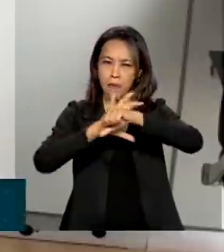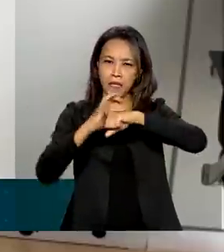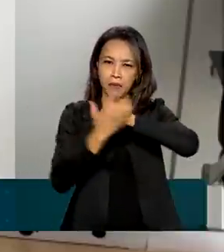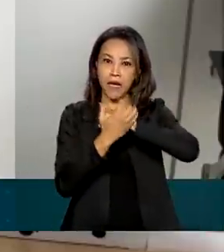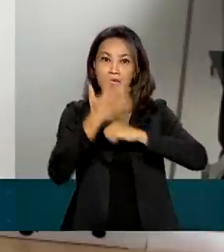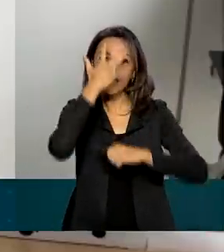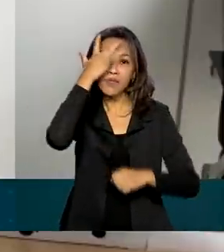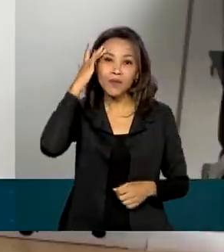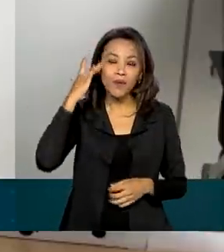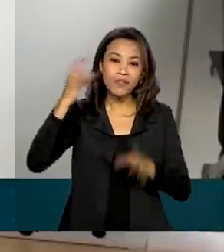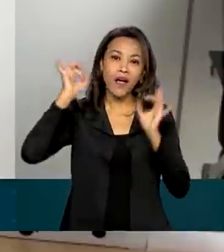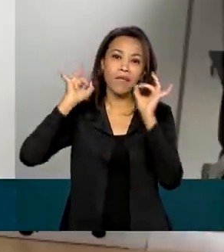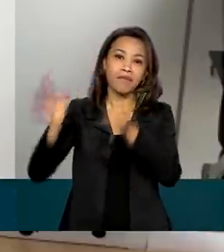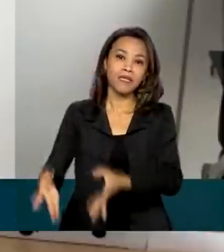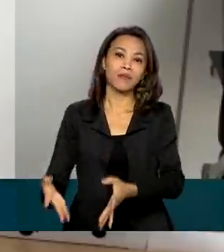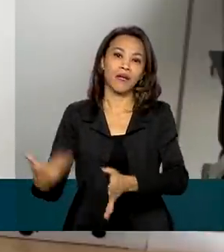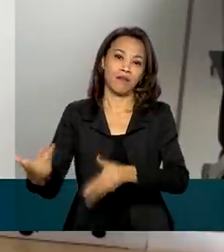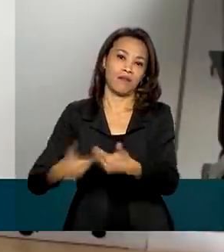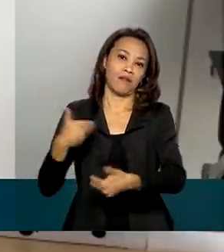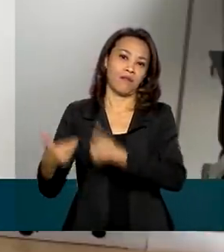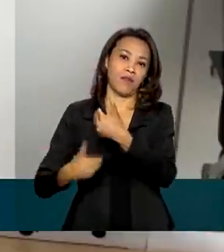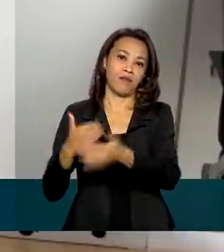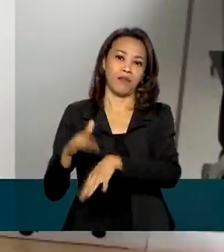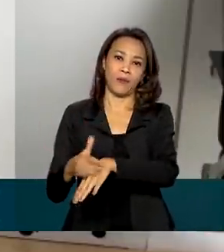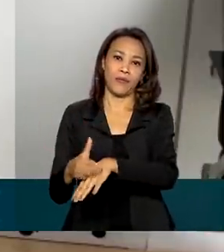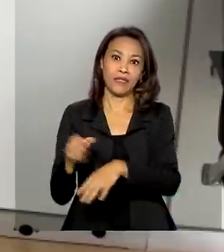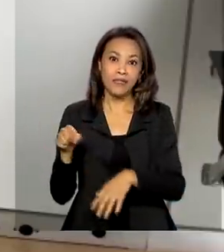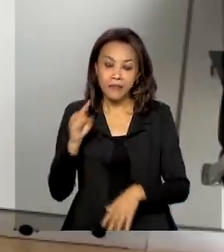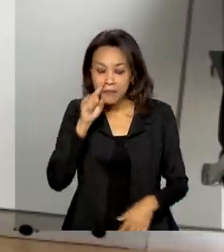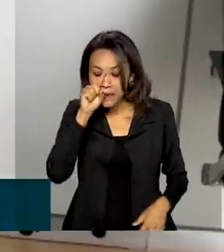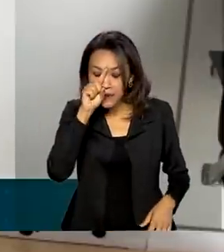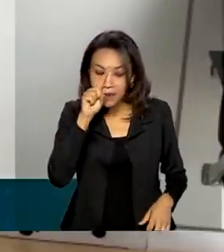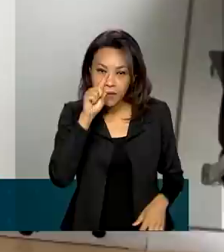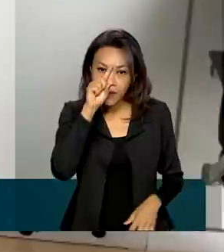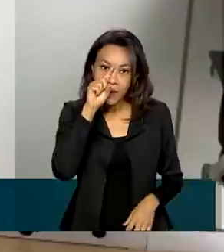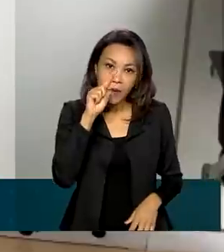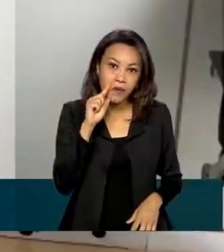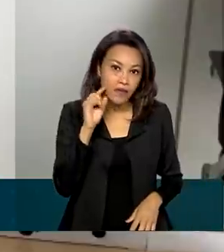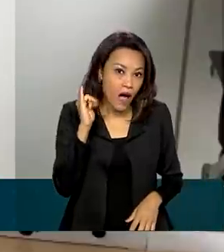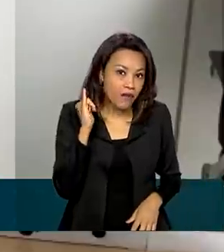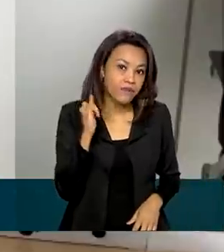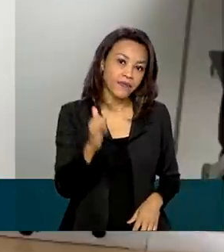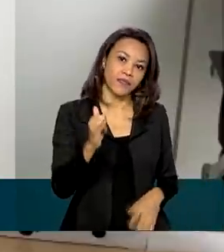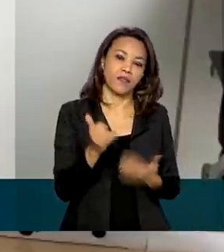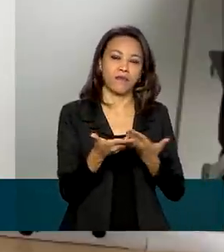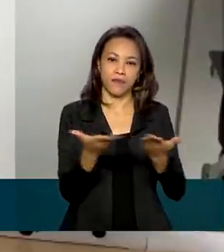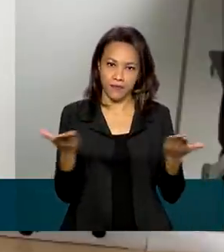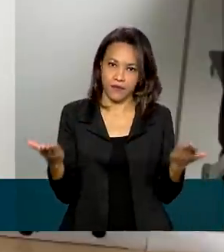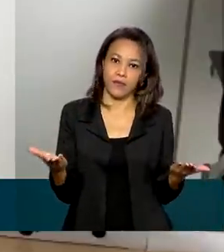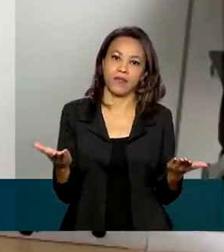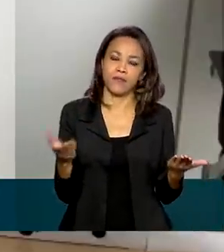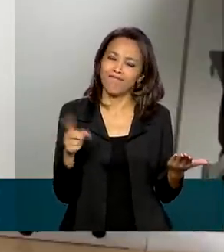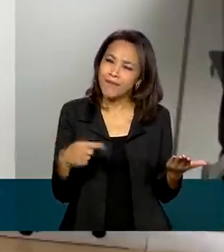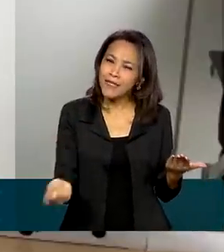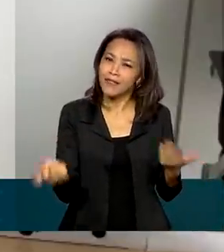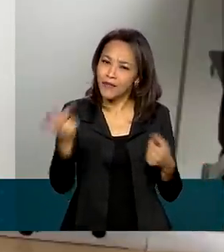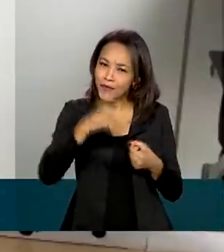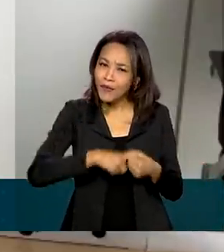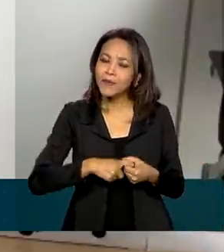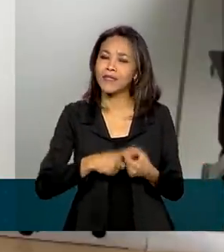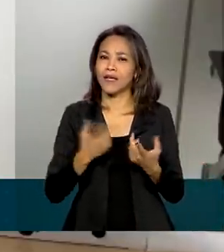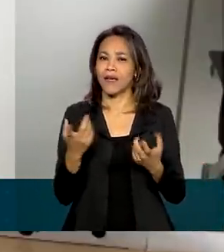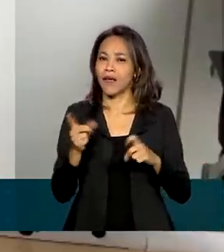abandonaram o tratamento da doença. Isso é muito perigoso. Então, fica a nossa recomendação de voltar aos